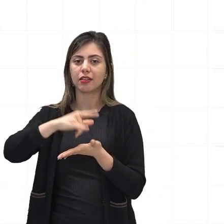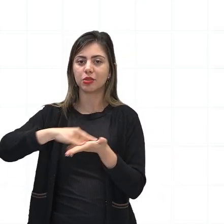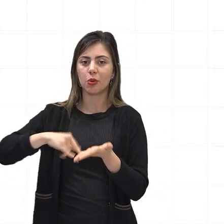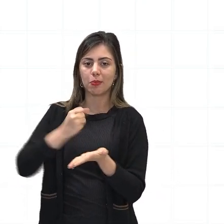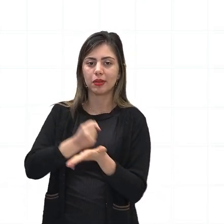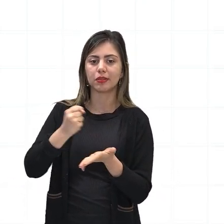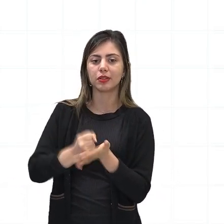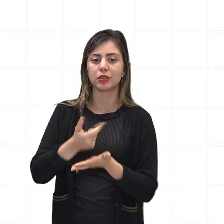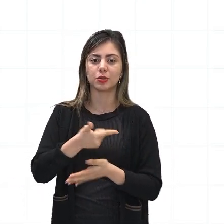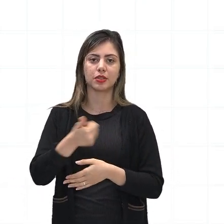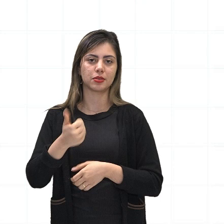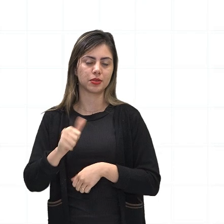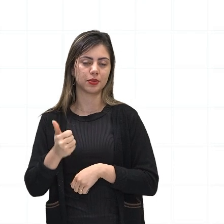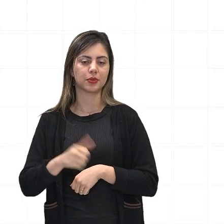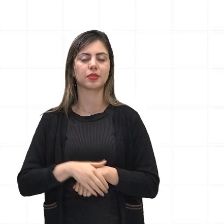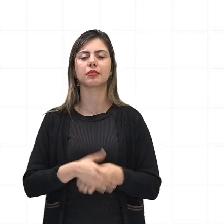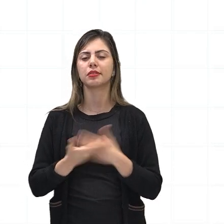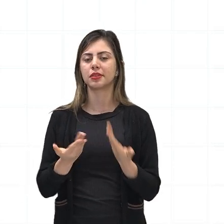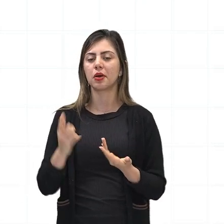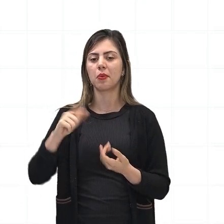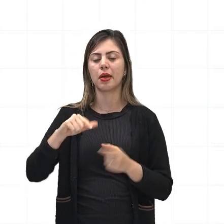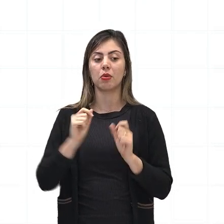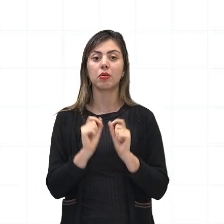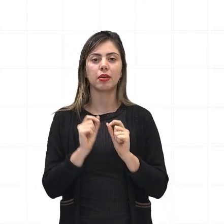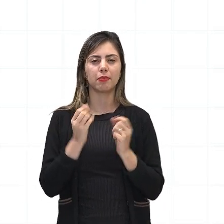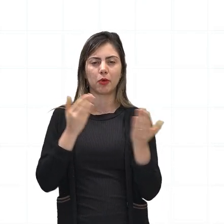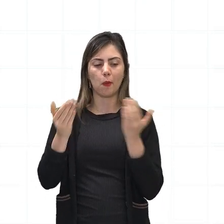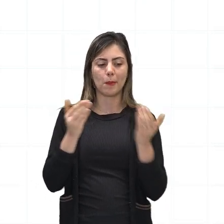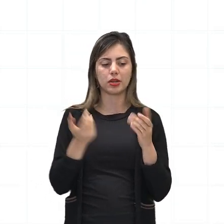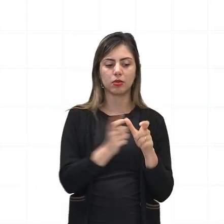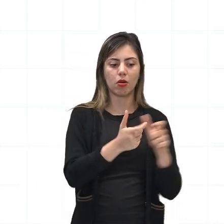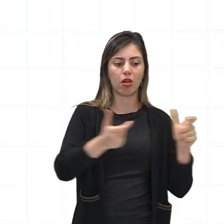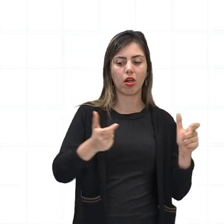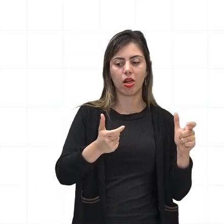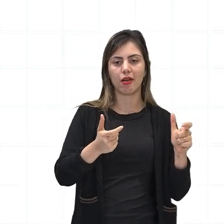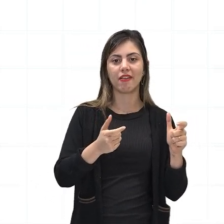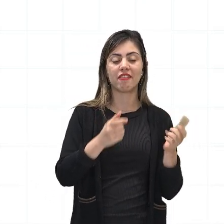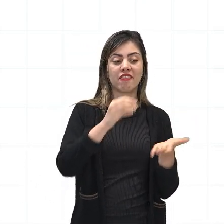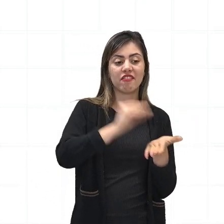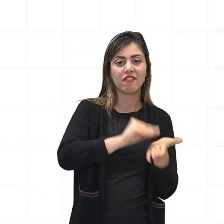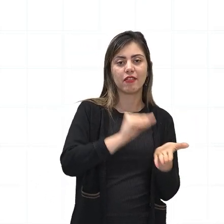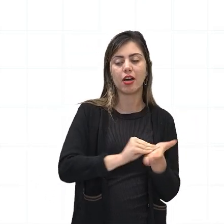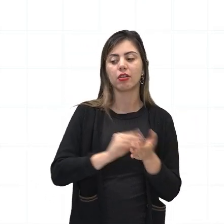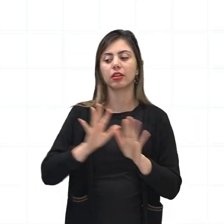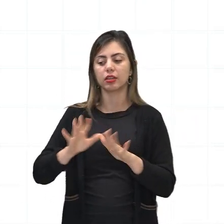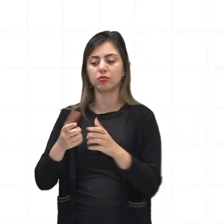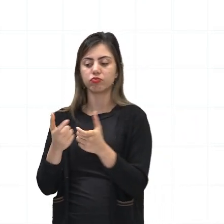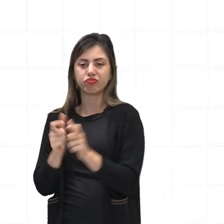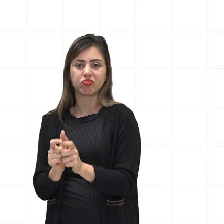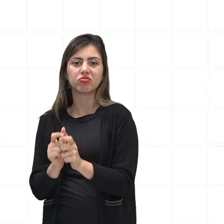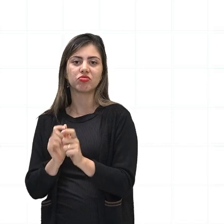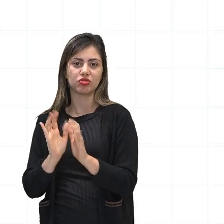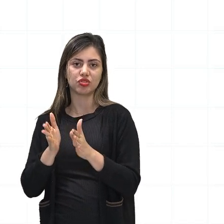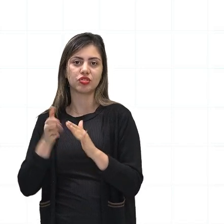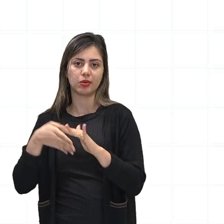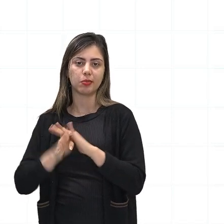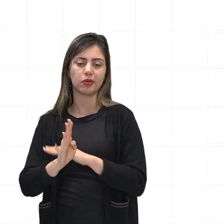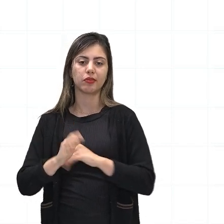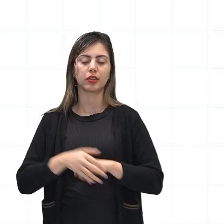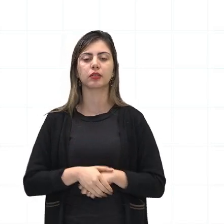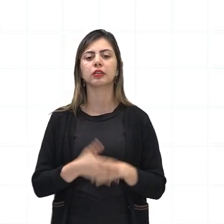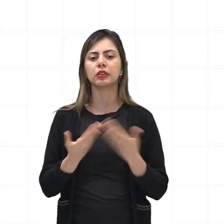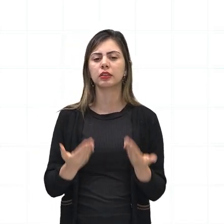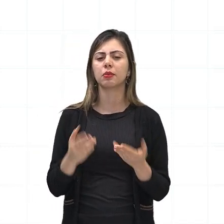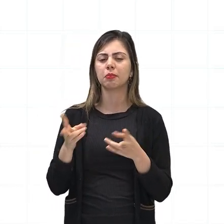minoria das, se comparadas ali, As que estão em processo de reconhecimento. E observa que nesse